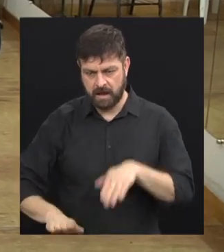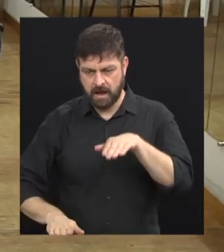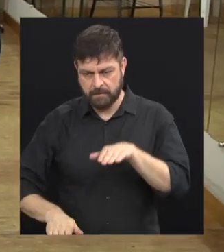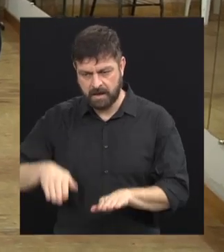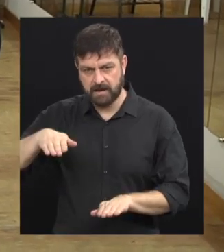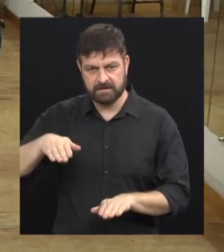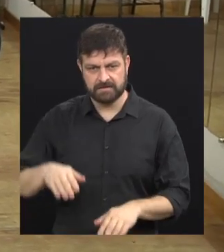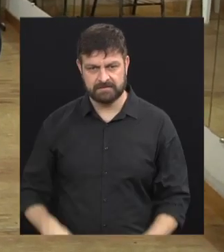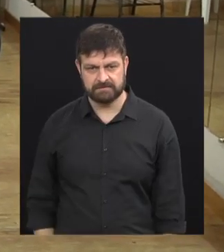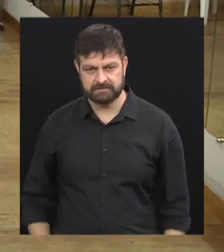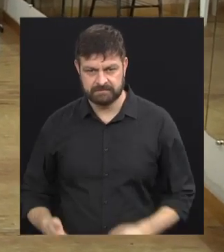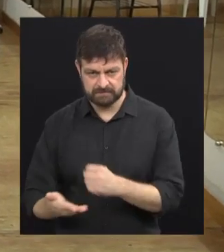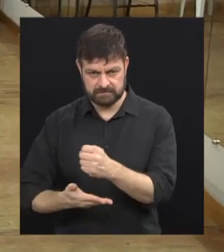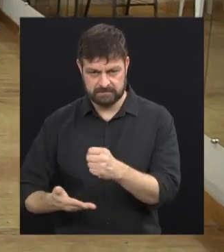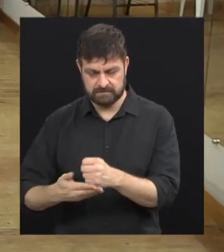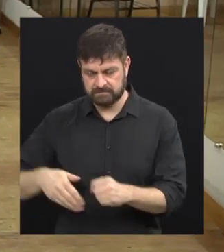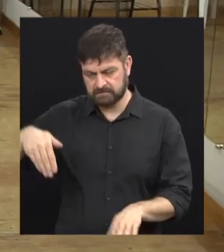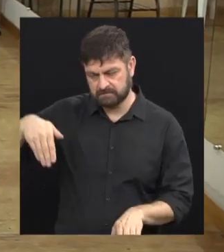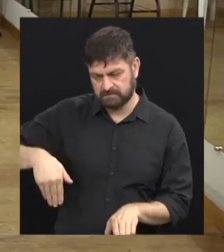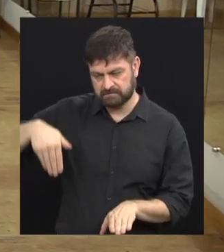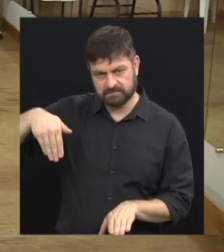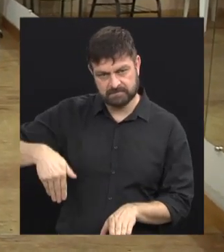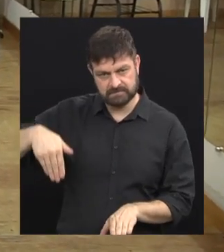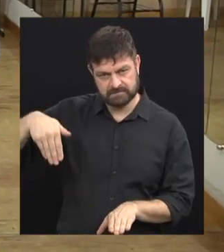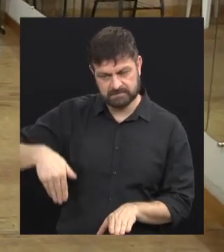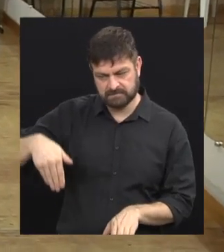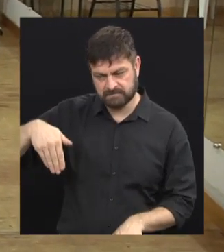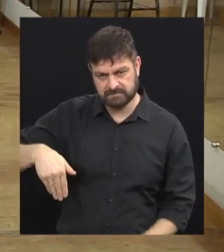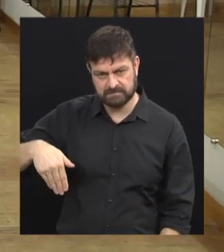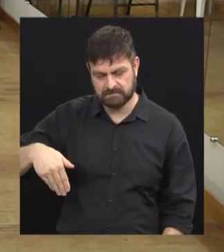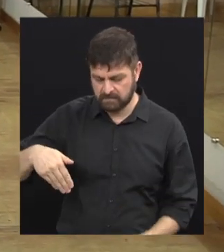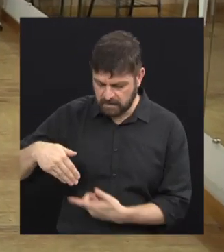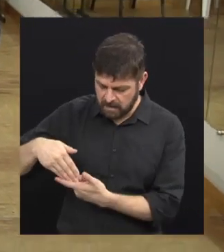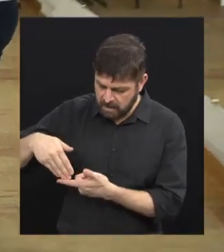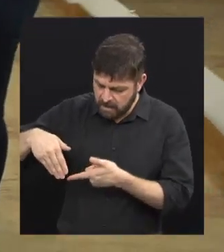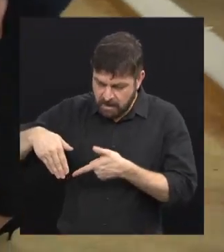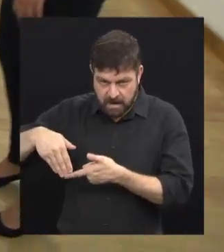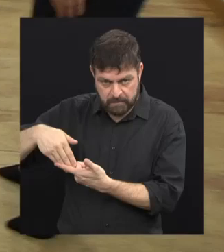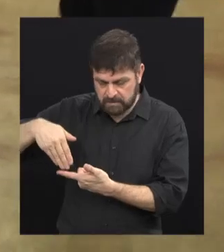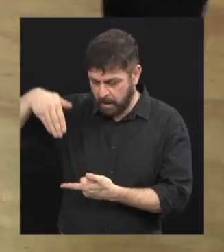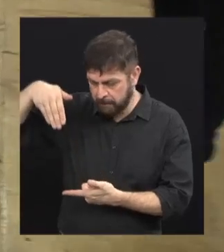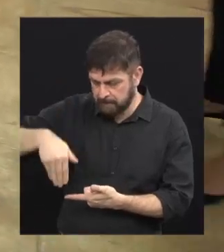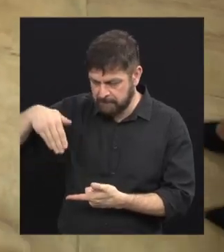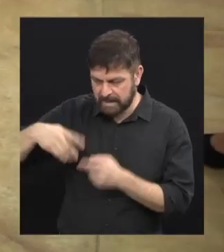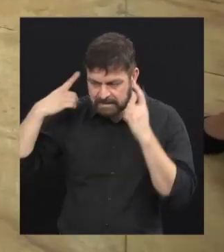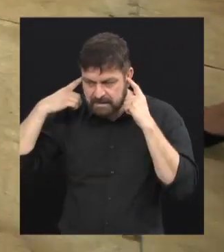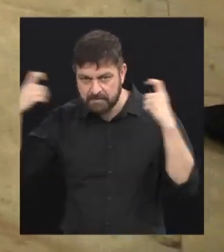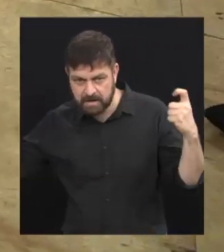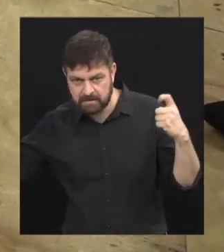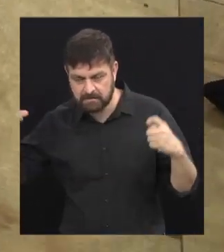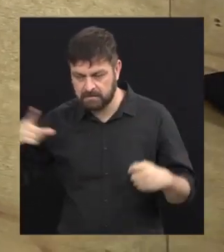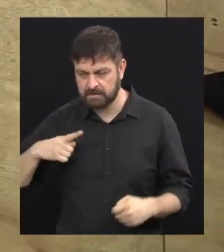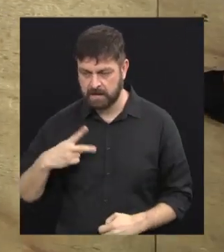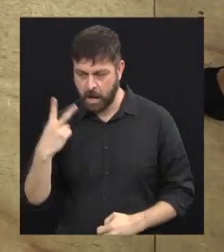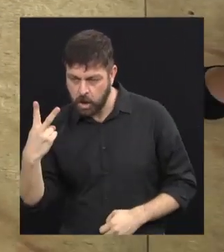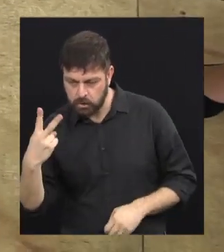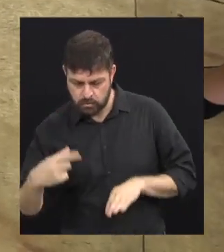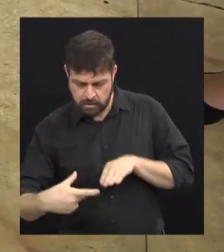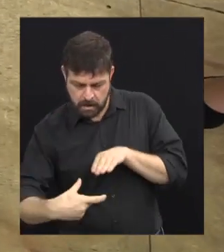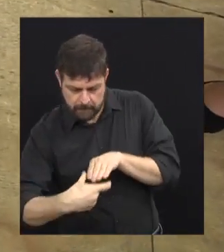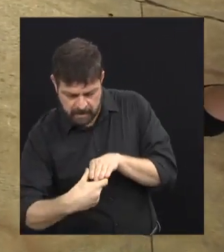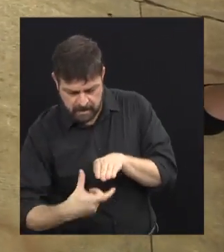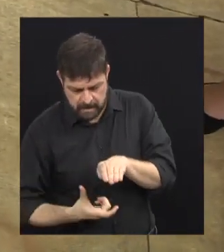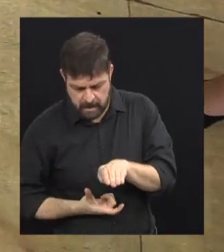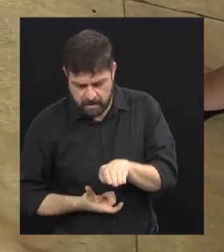que é o mais básico. E o tom, que é a plaquinha, a pontinha bate e volta. São duas placas que tem?